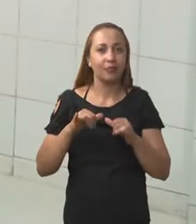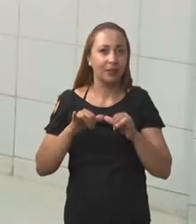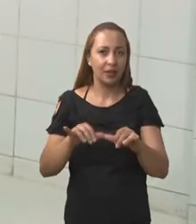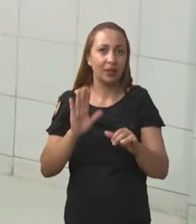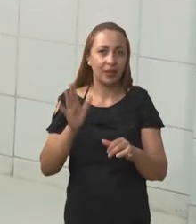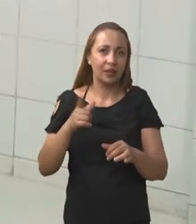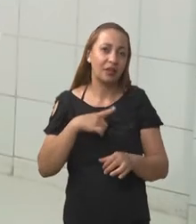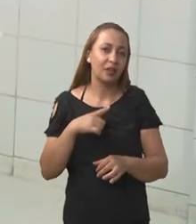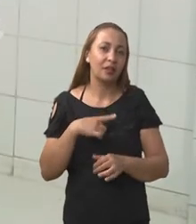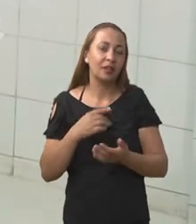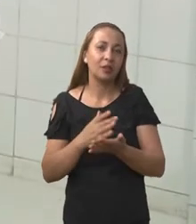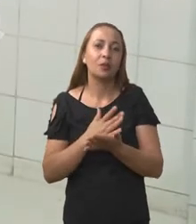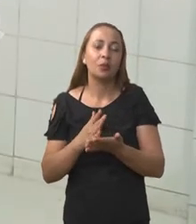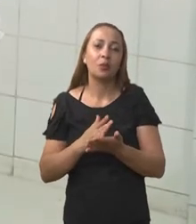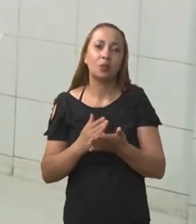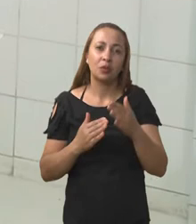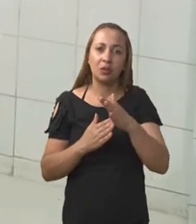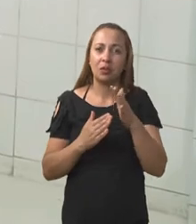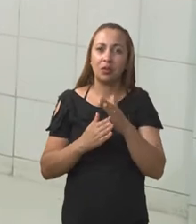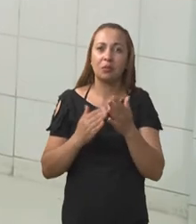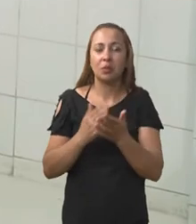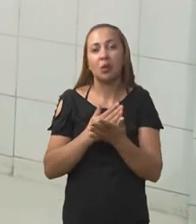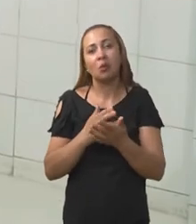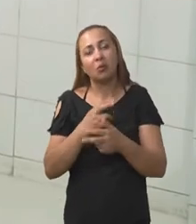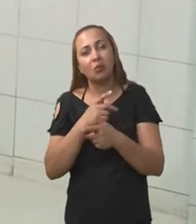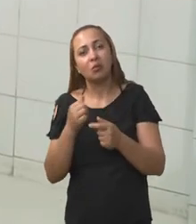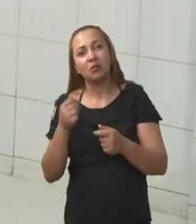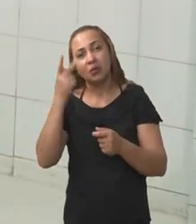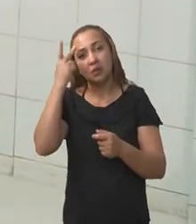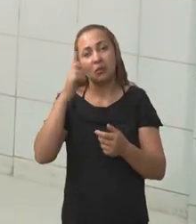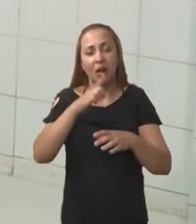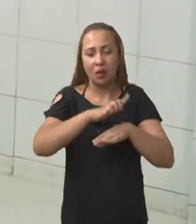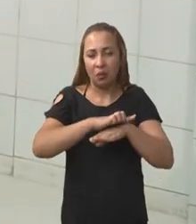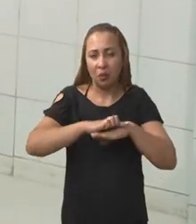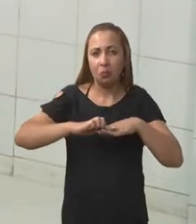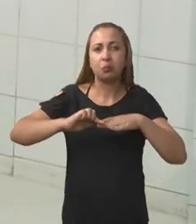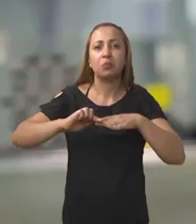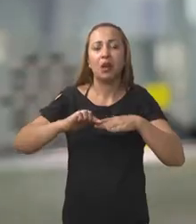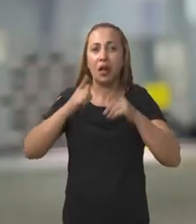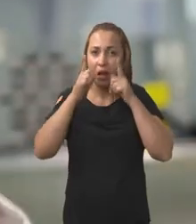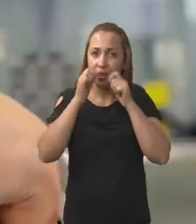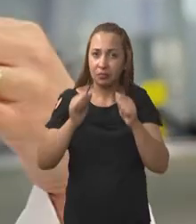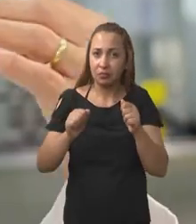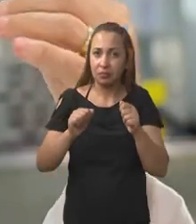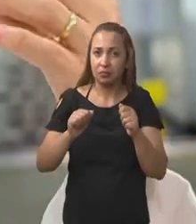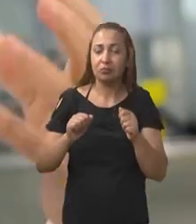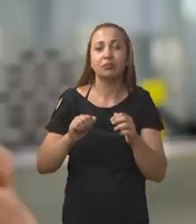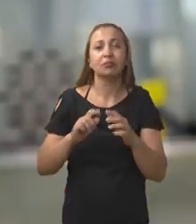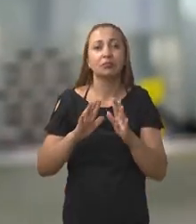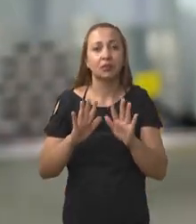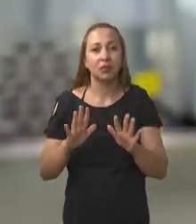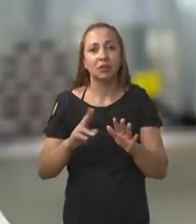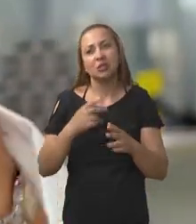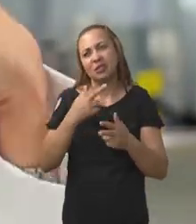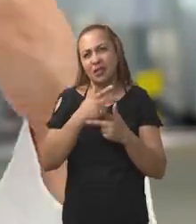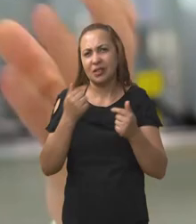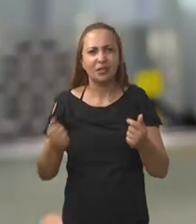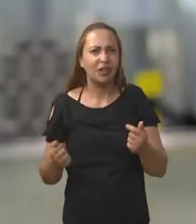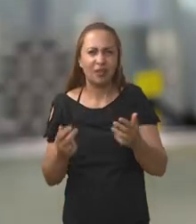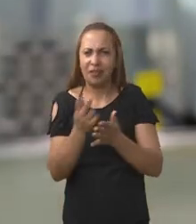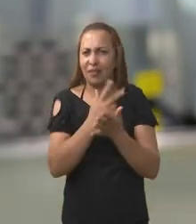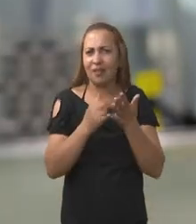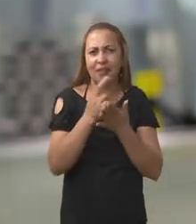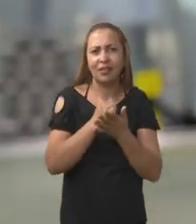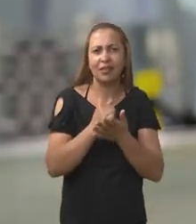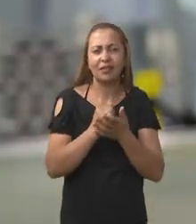mercado já existe há algum tempo alguns dispositivos para a limpeza da língua. Então eles podem ser de vários desenhos, de várias